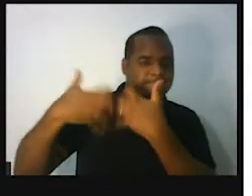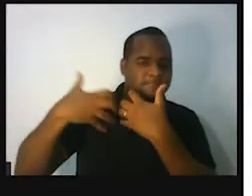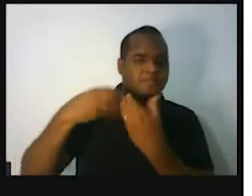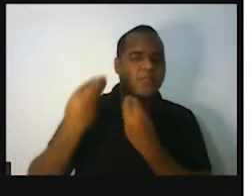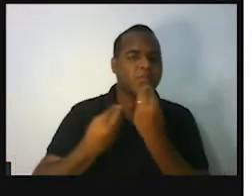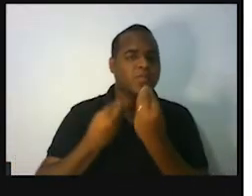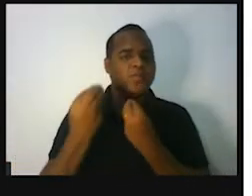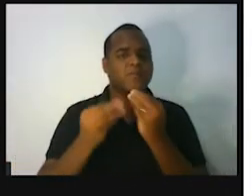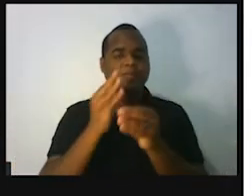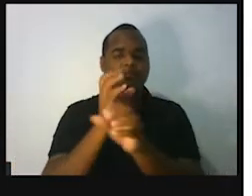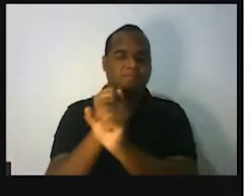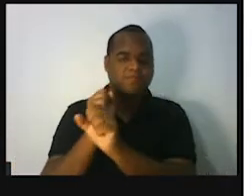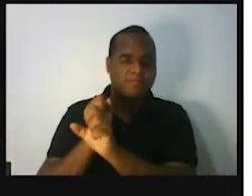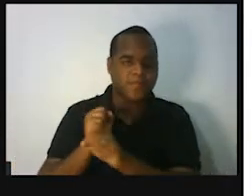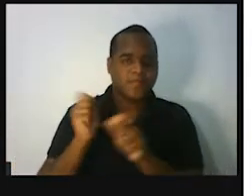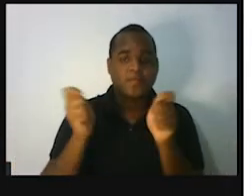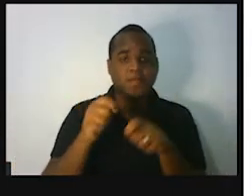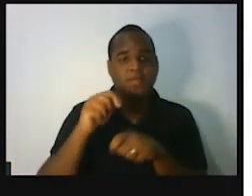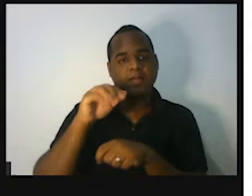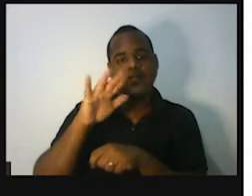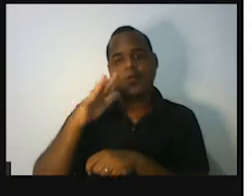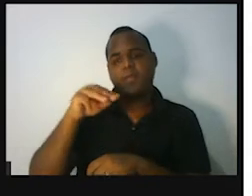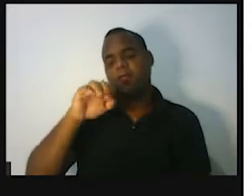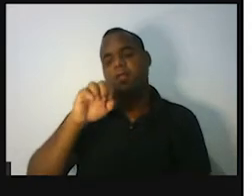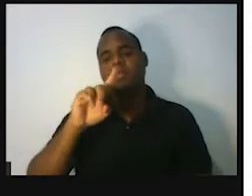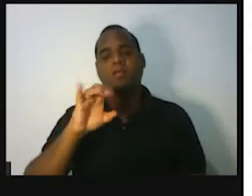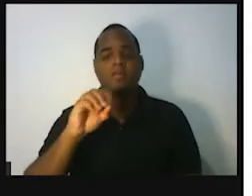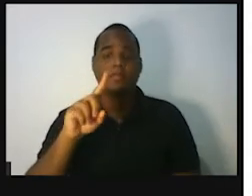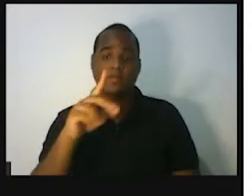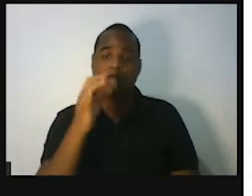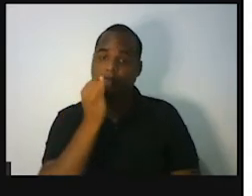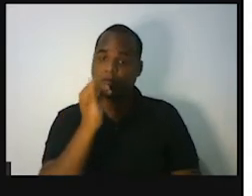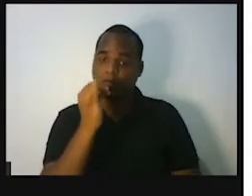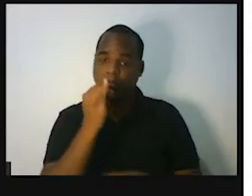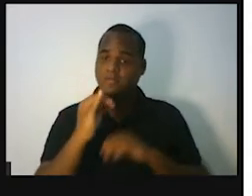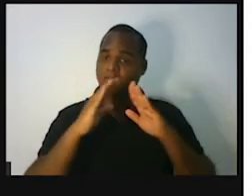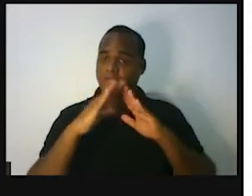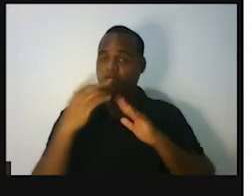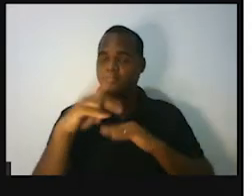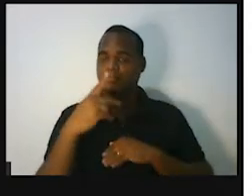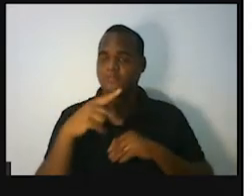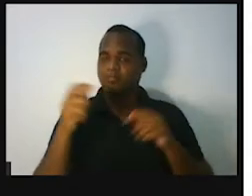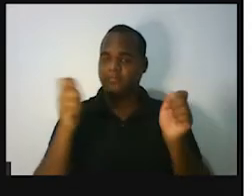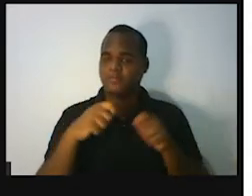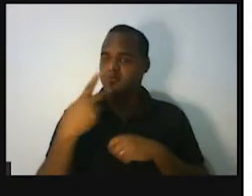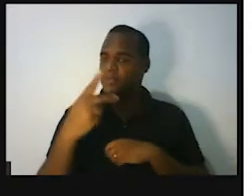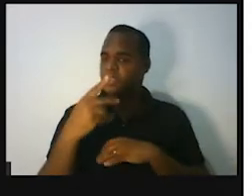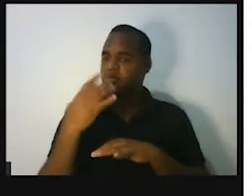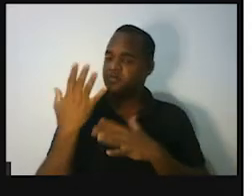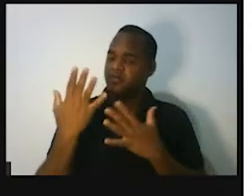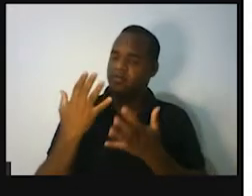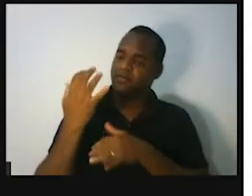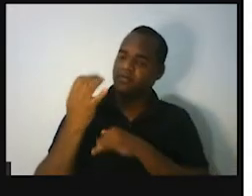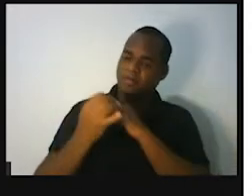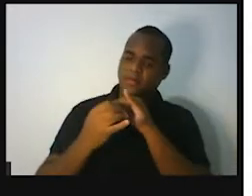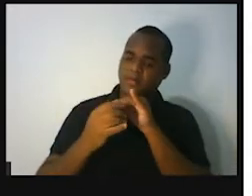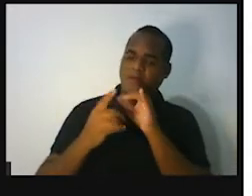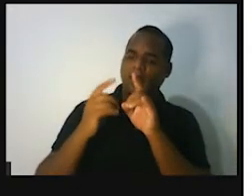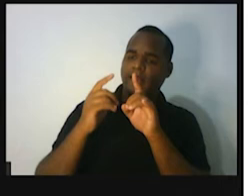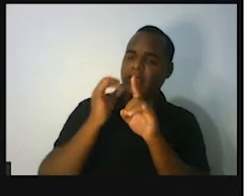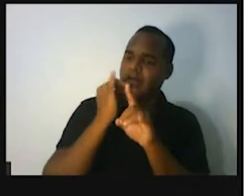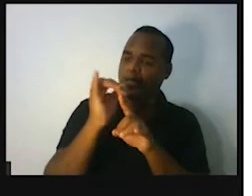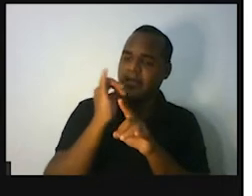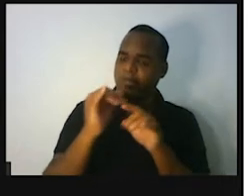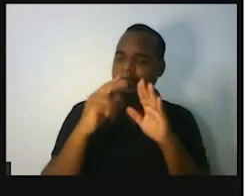calcular o consumo médio de energia elétrica na sua casa com a conta de luz aí em mãos. Tudo bem?